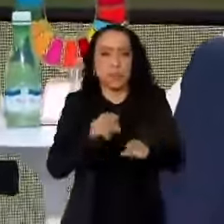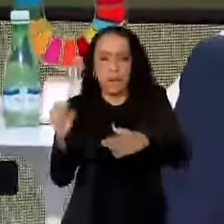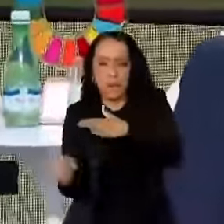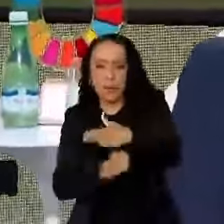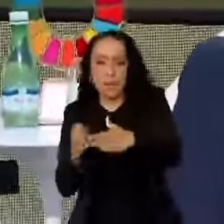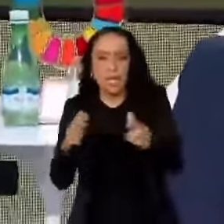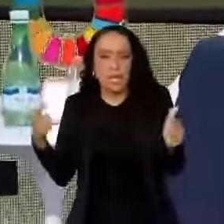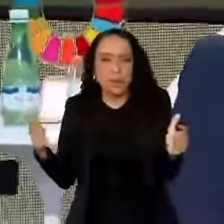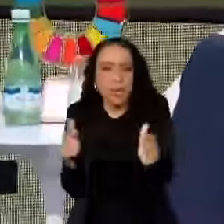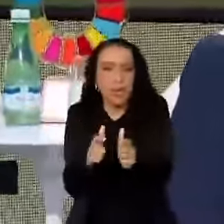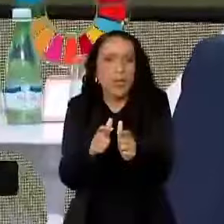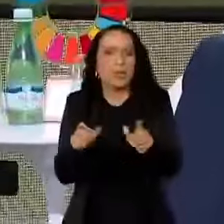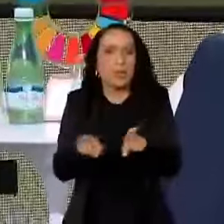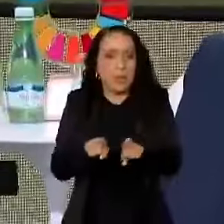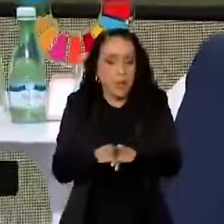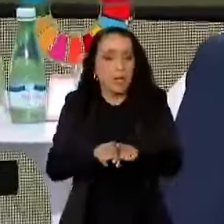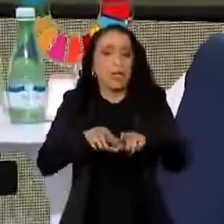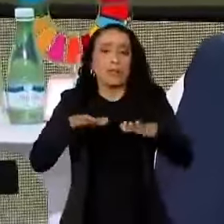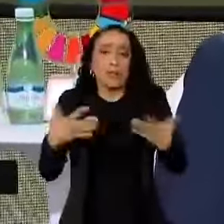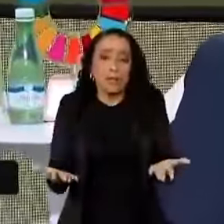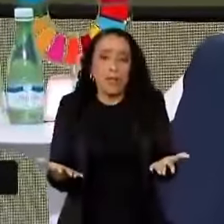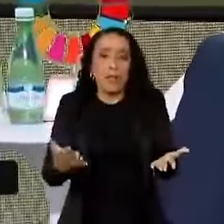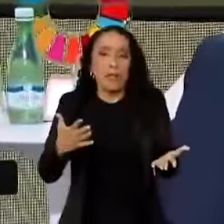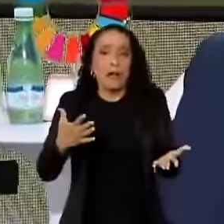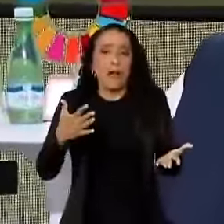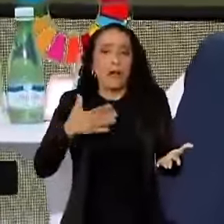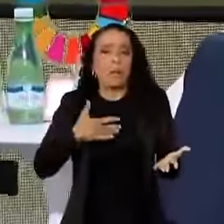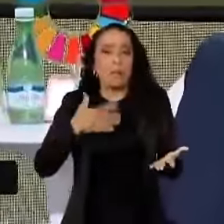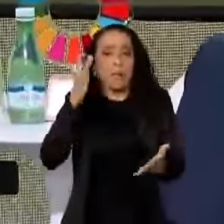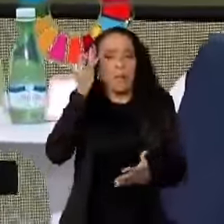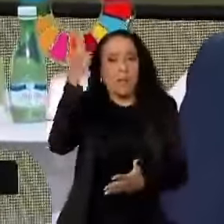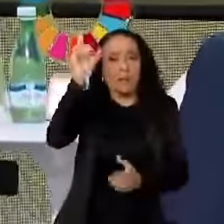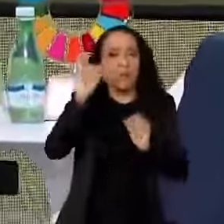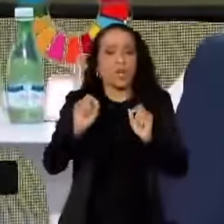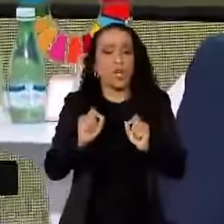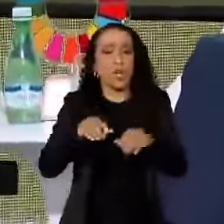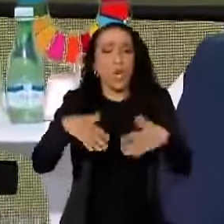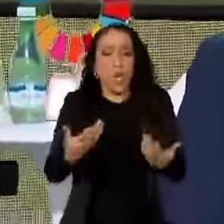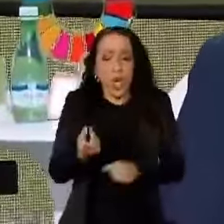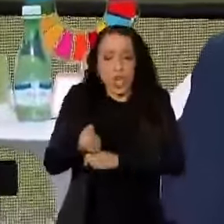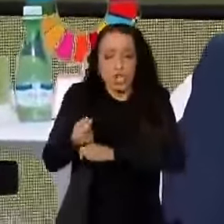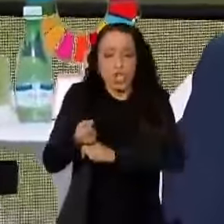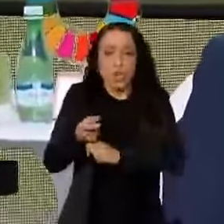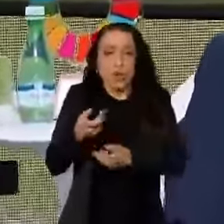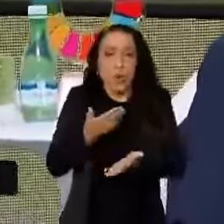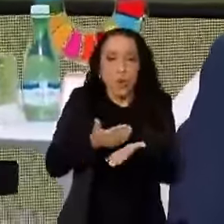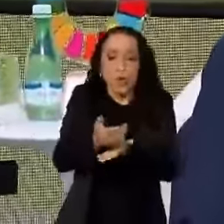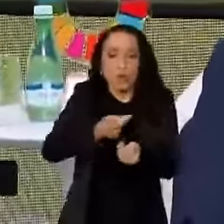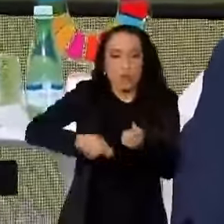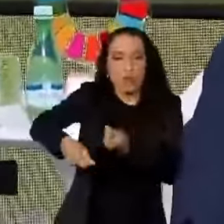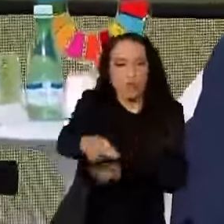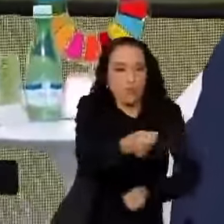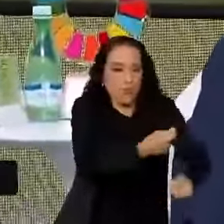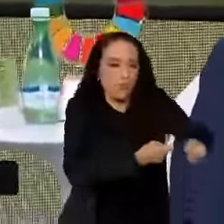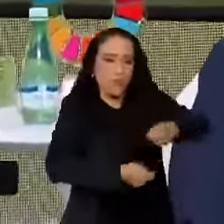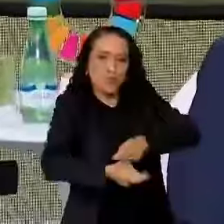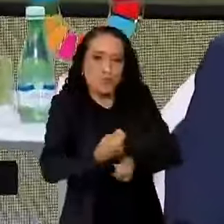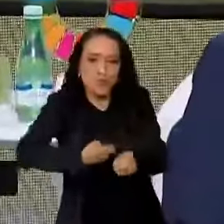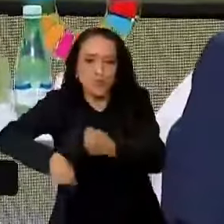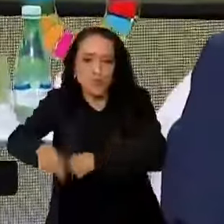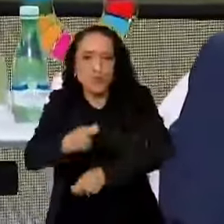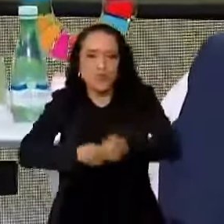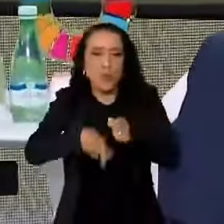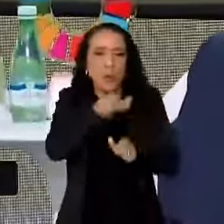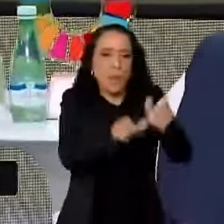mico empreendedor. Ou seja, a minha tese é de que na hora que o dinheiro começa a circular e a passar na mão de